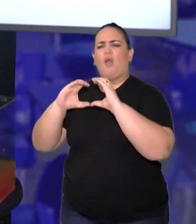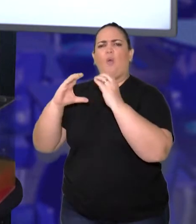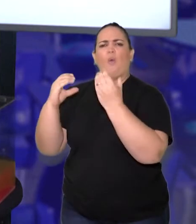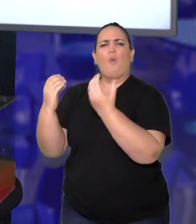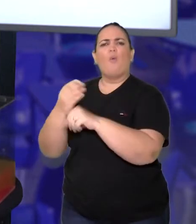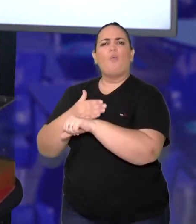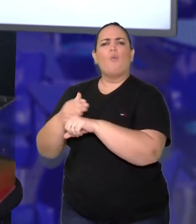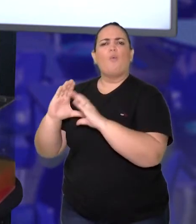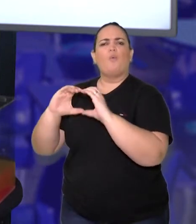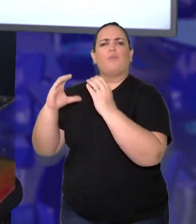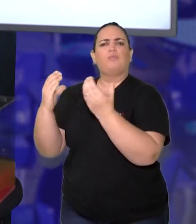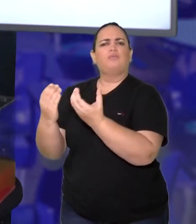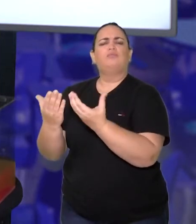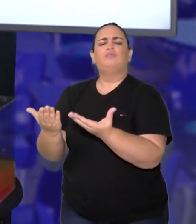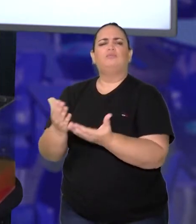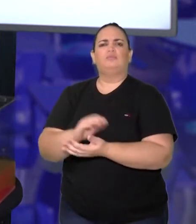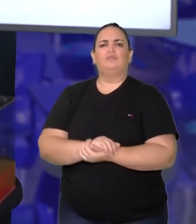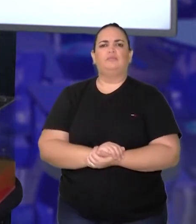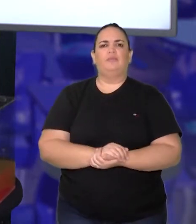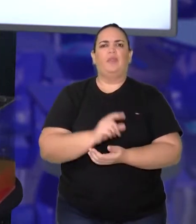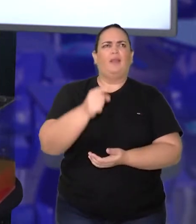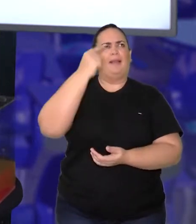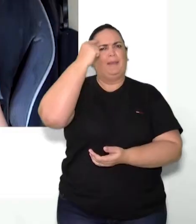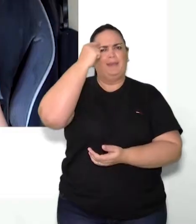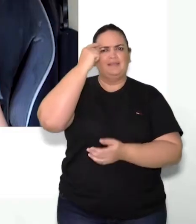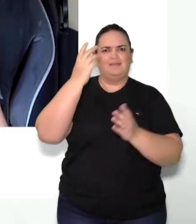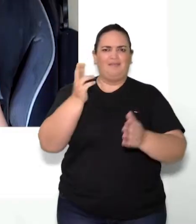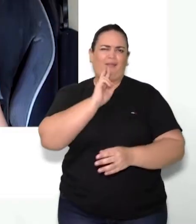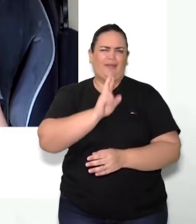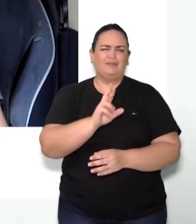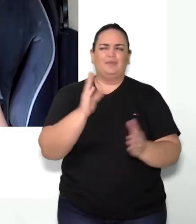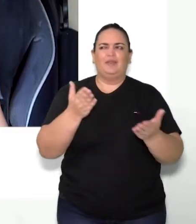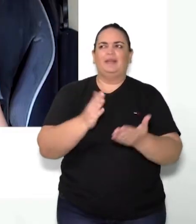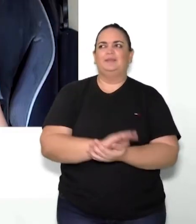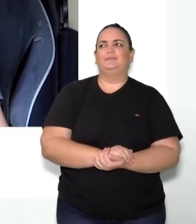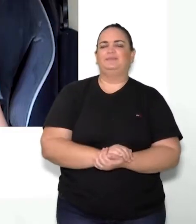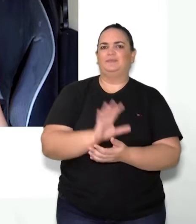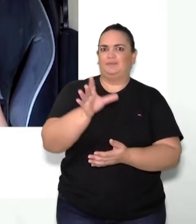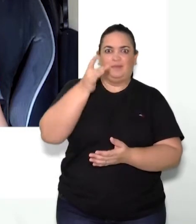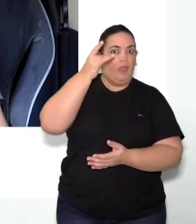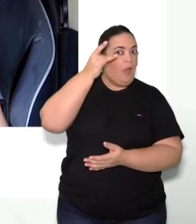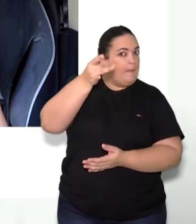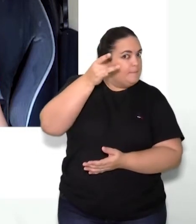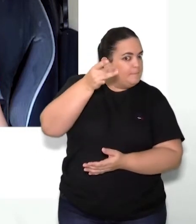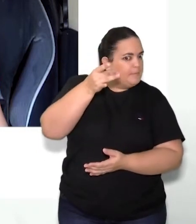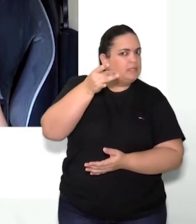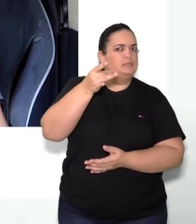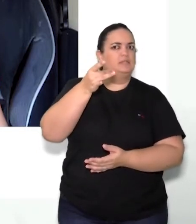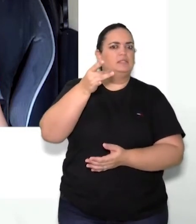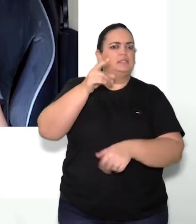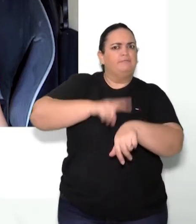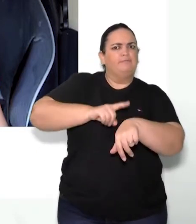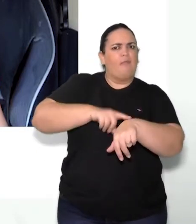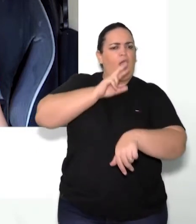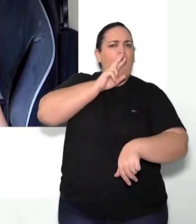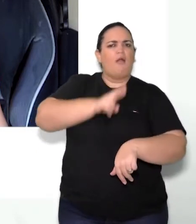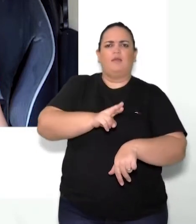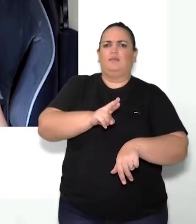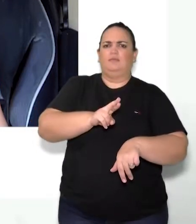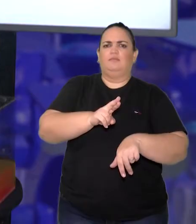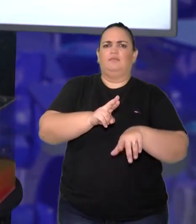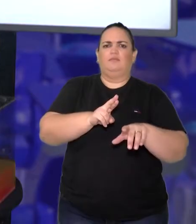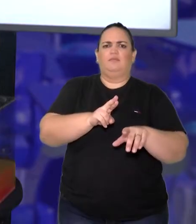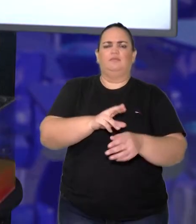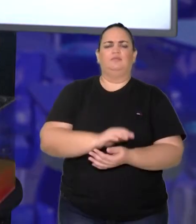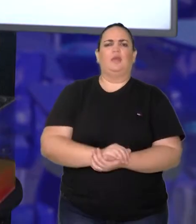e vamos às respostas. Muita atenção na hora de responder, por conta que, para a gente